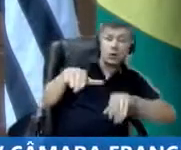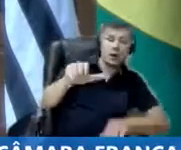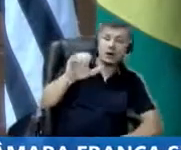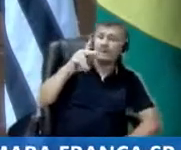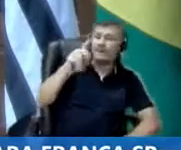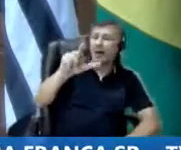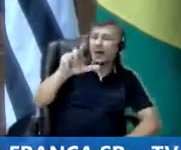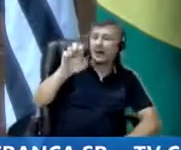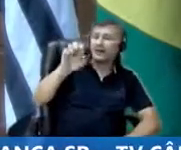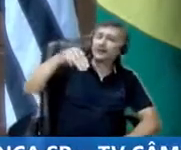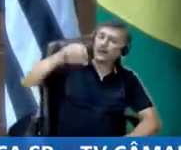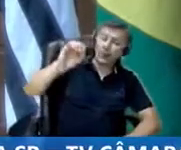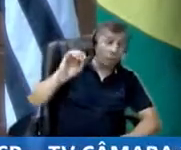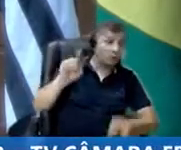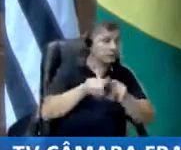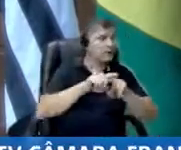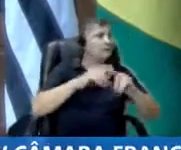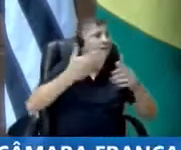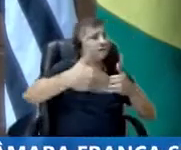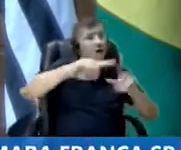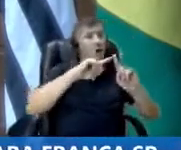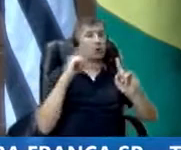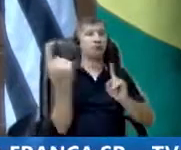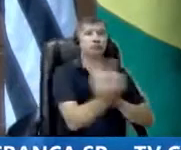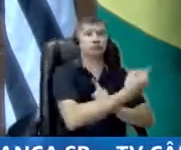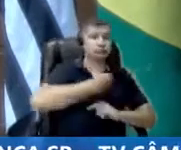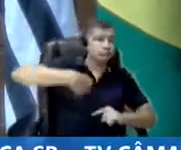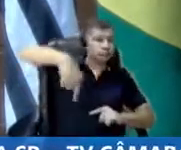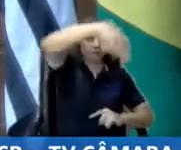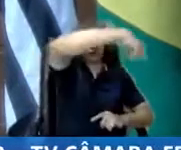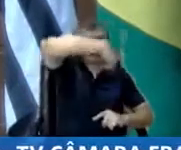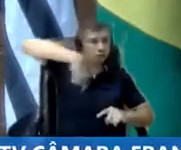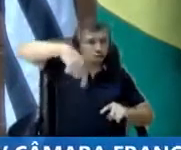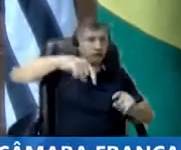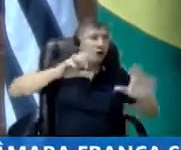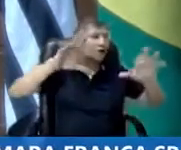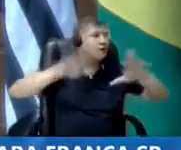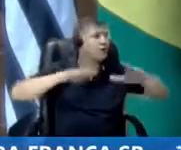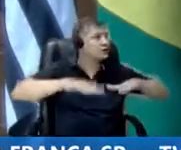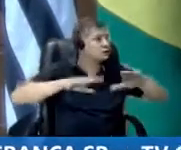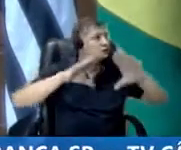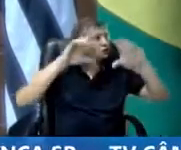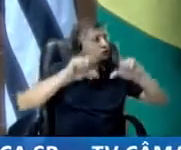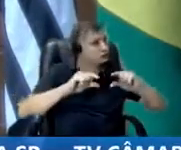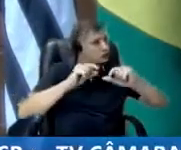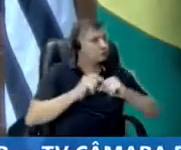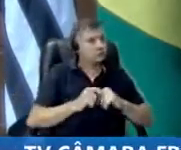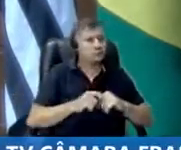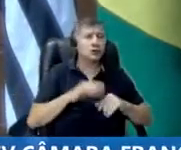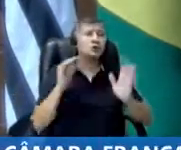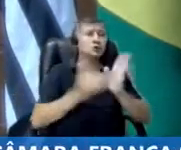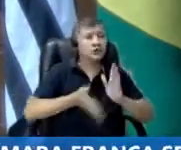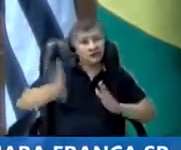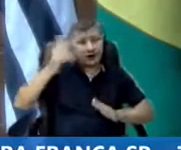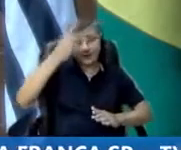desafogar a rotatória do Pé-de-Ferro. Porque todo mundo que for ali para o Paulistano, São Francisco, Panorama,